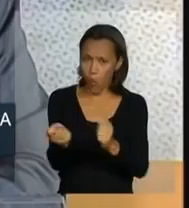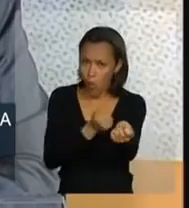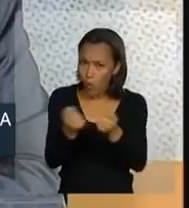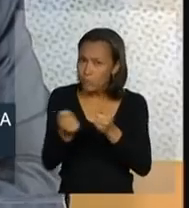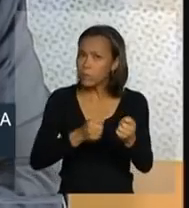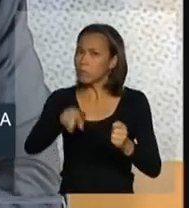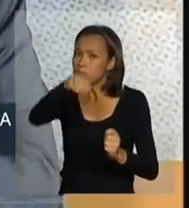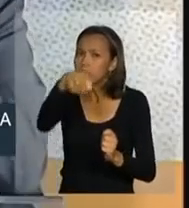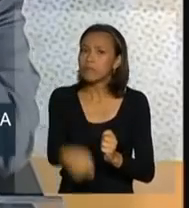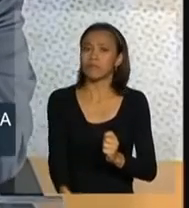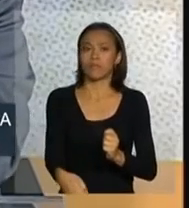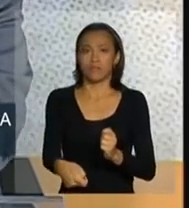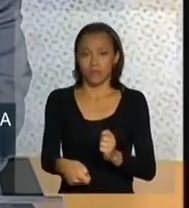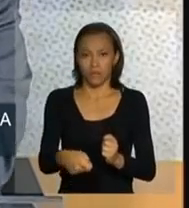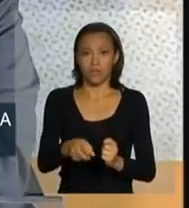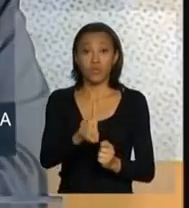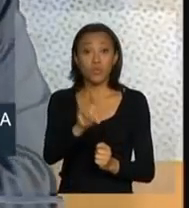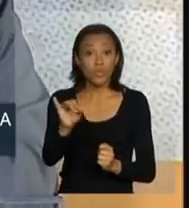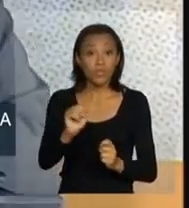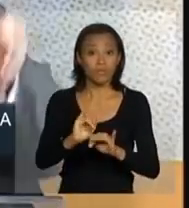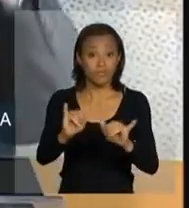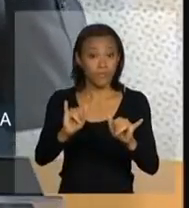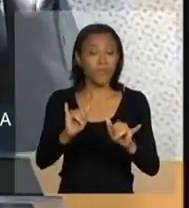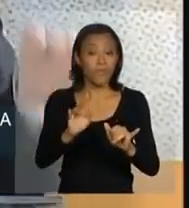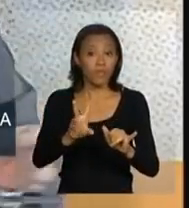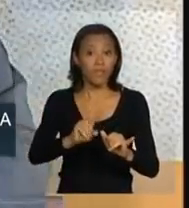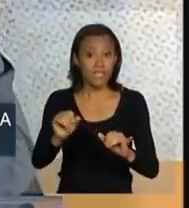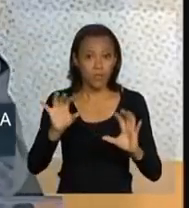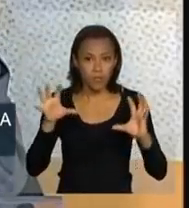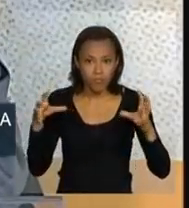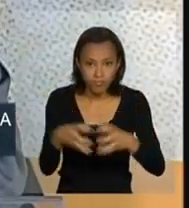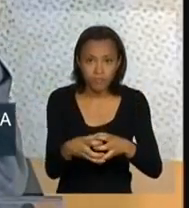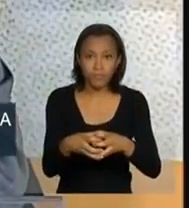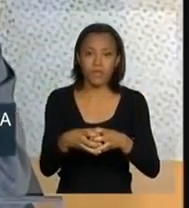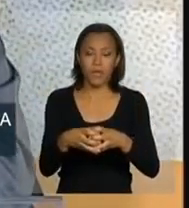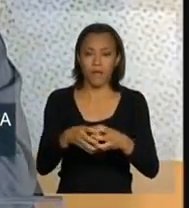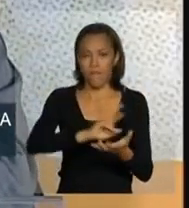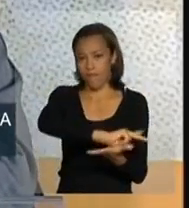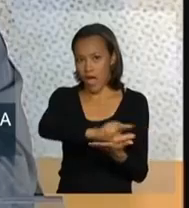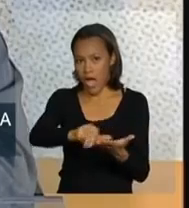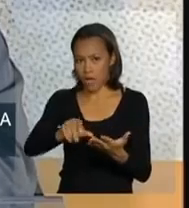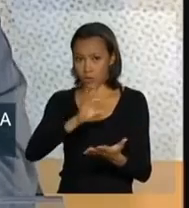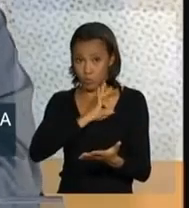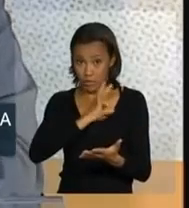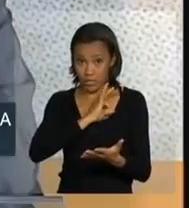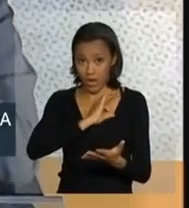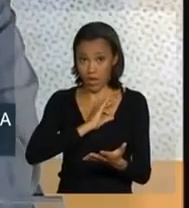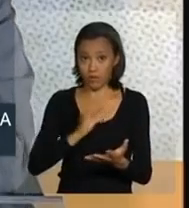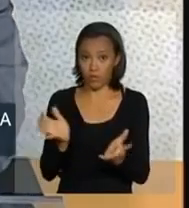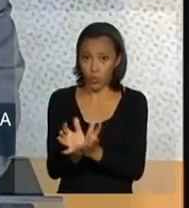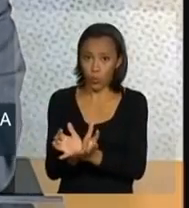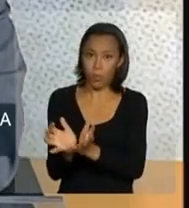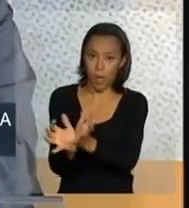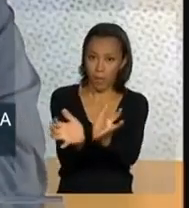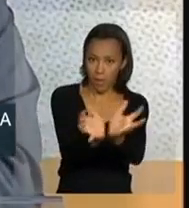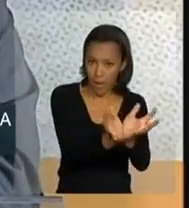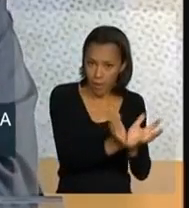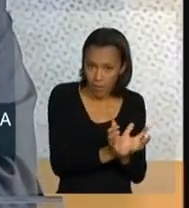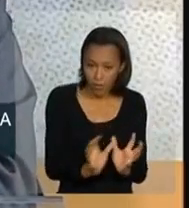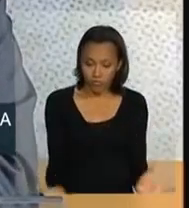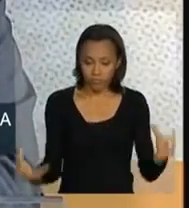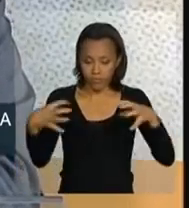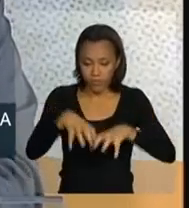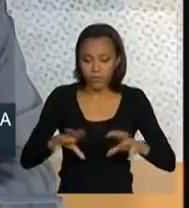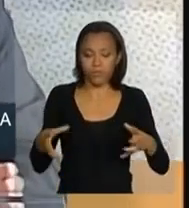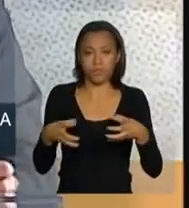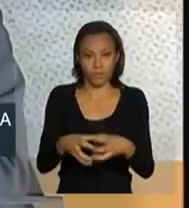desta questão em datas divulgadas. Portanto, verdadeiras concentrações policiais serão feitas em conjunto com esses outros órgãos, para que